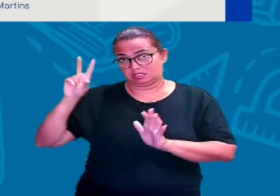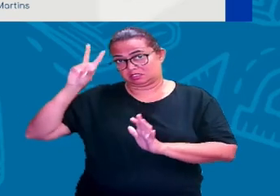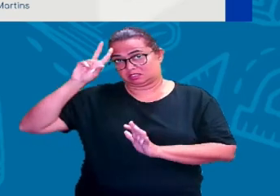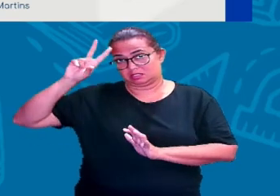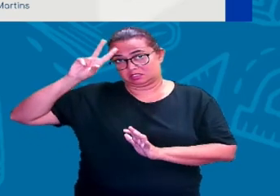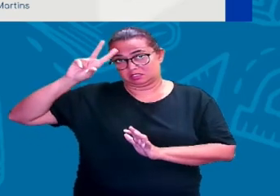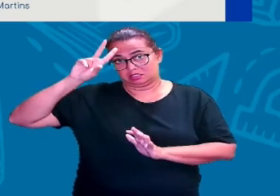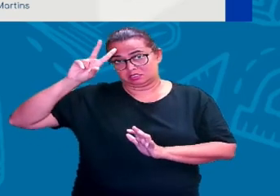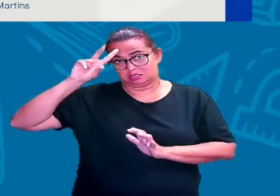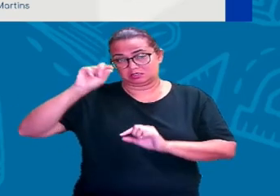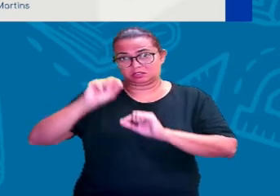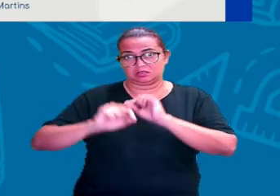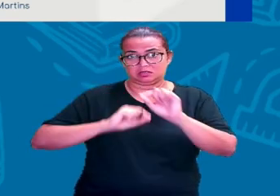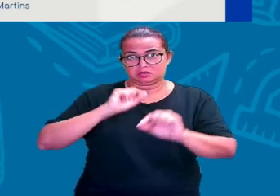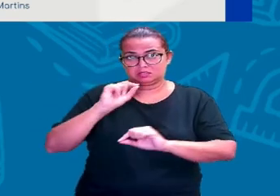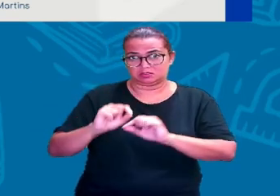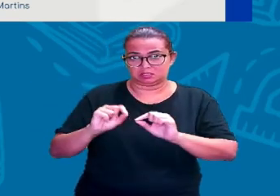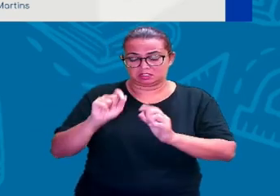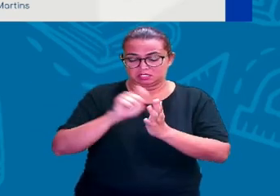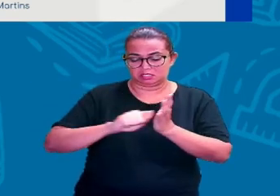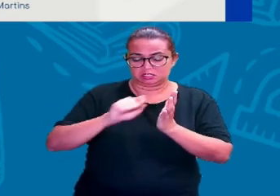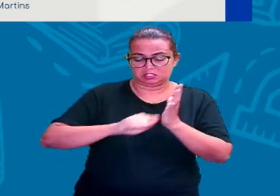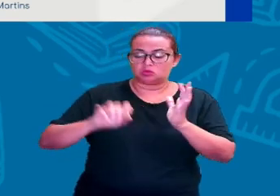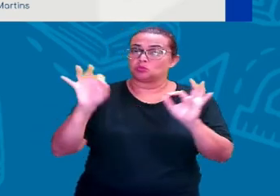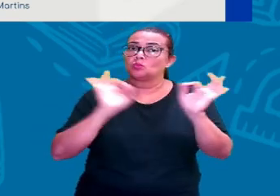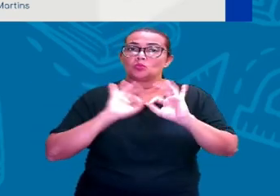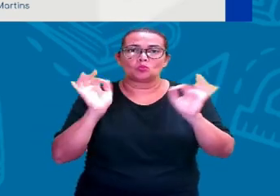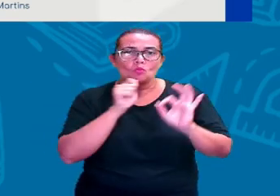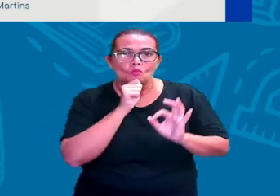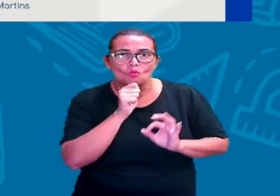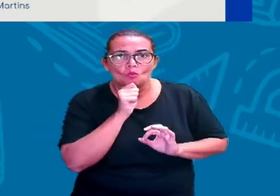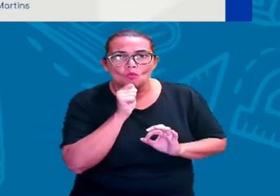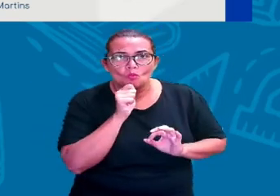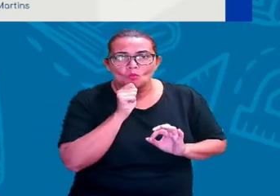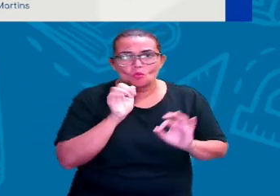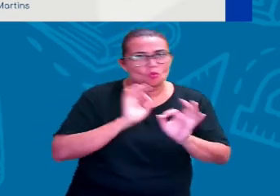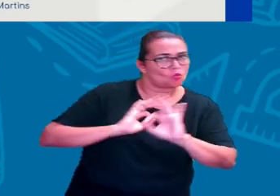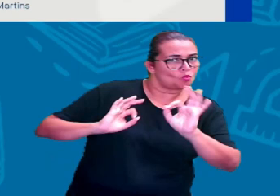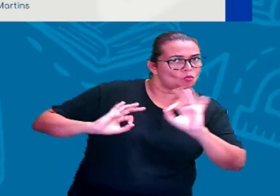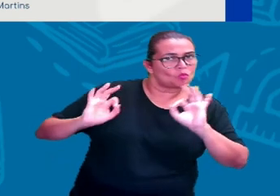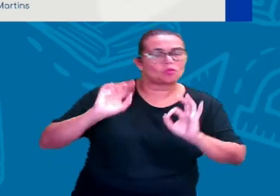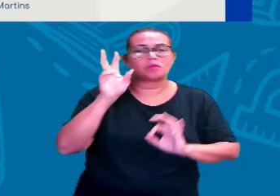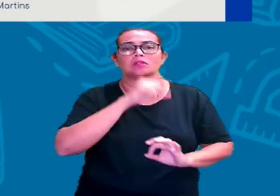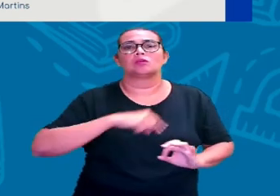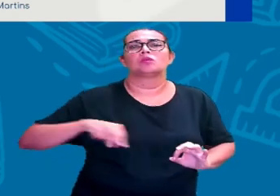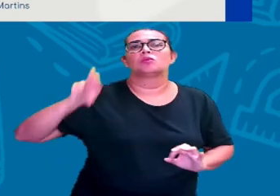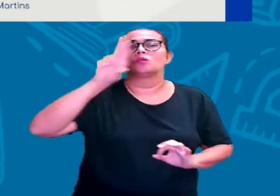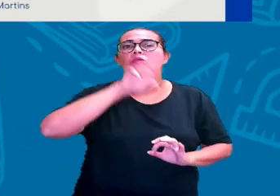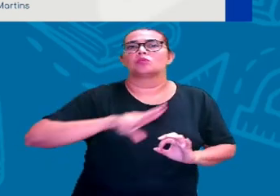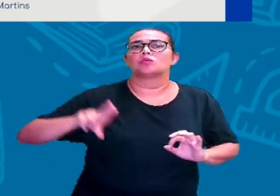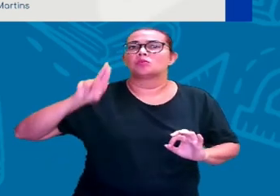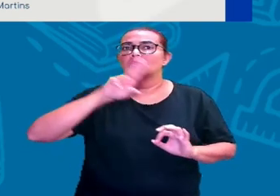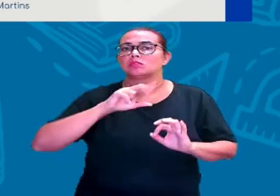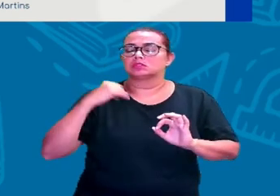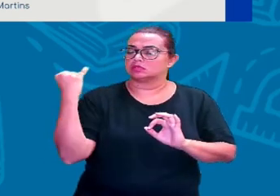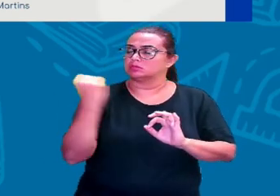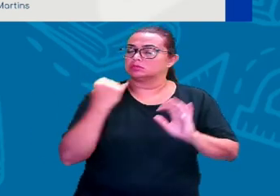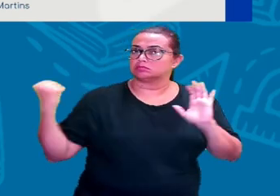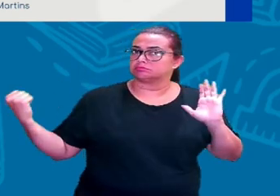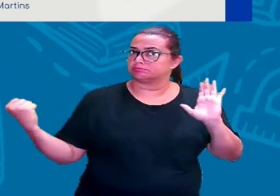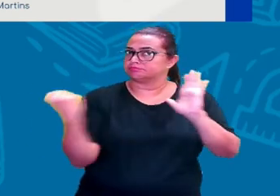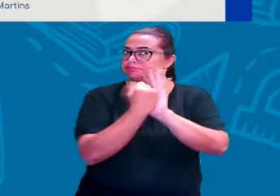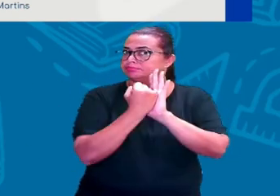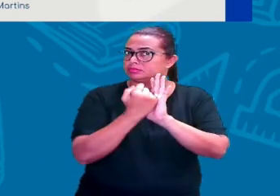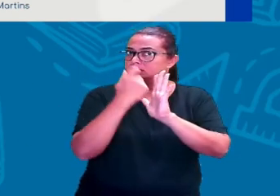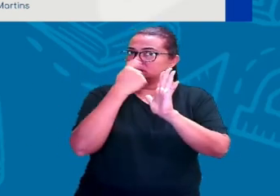período que é anterior à escrita, porque a gente utiliza exatamente esse marco, esse fato histórico,